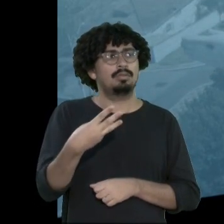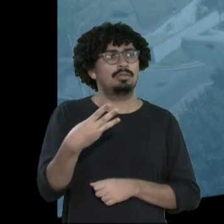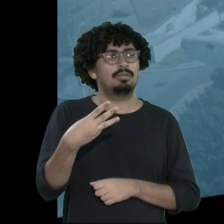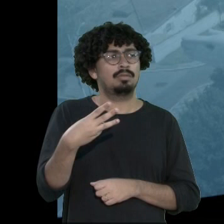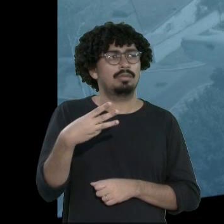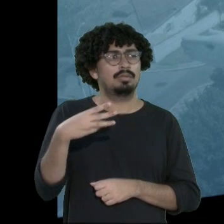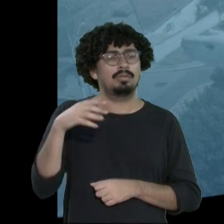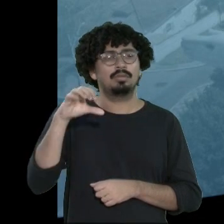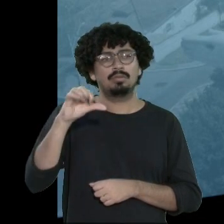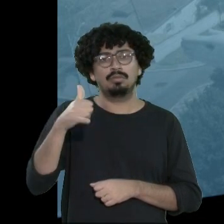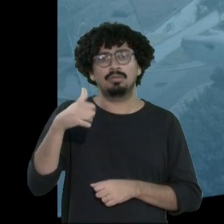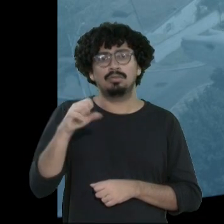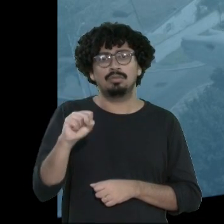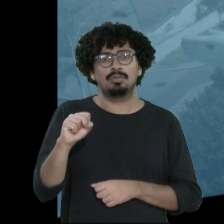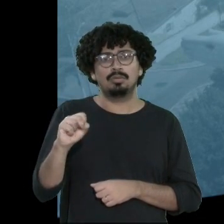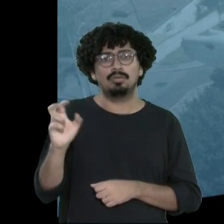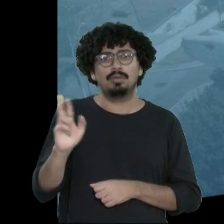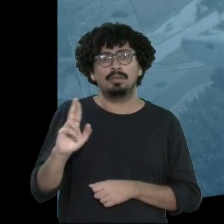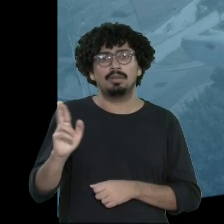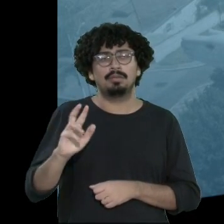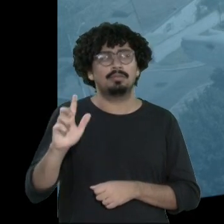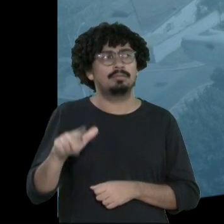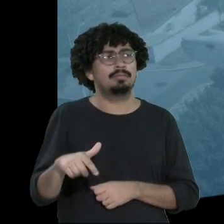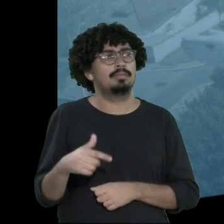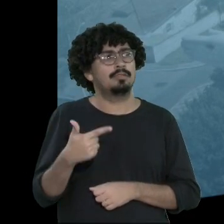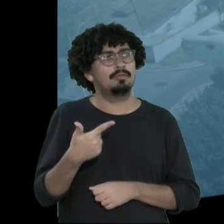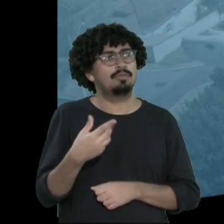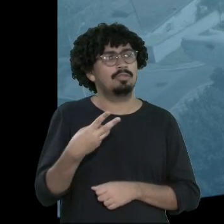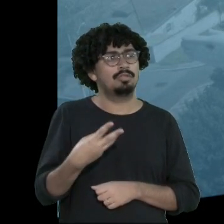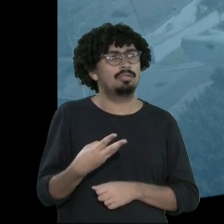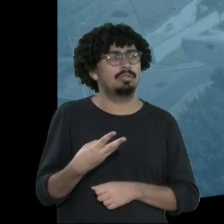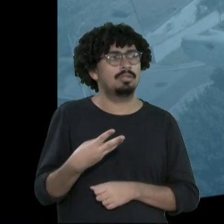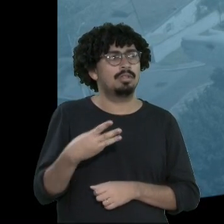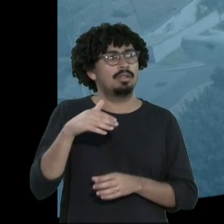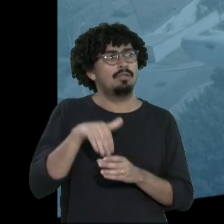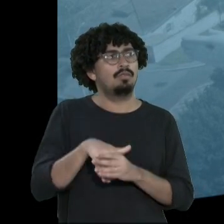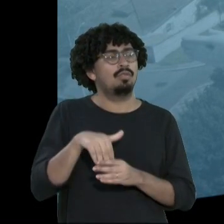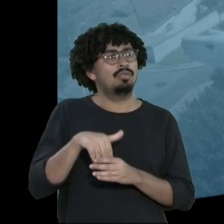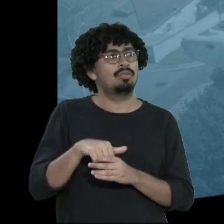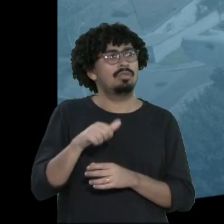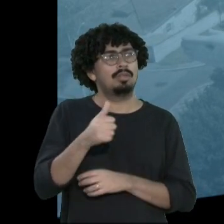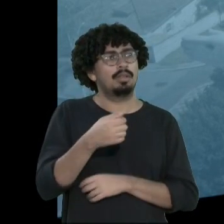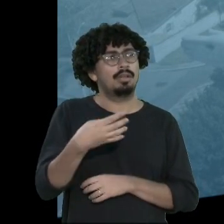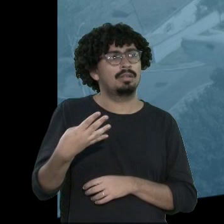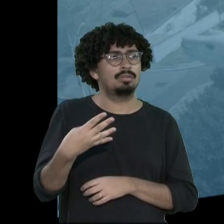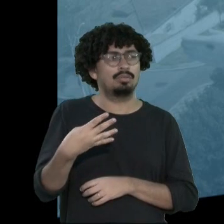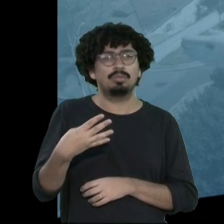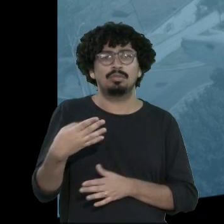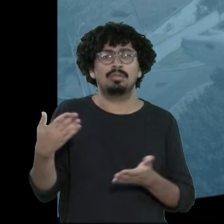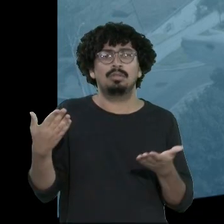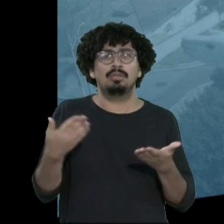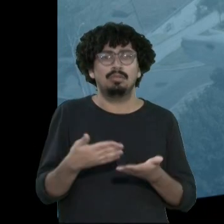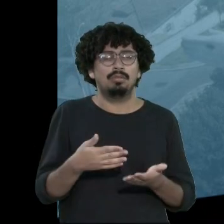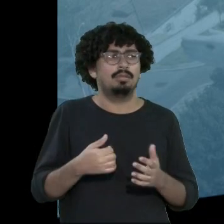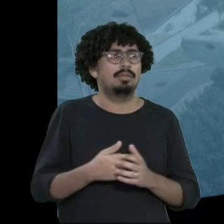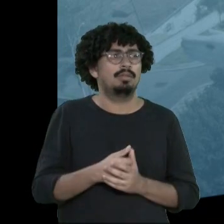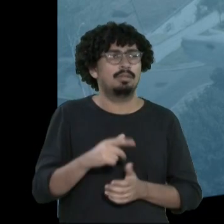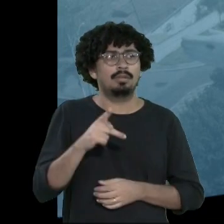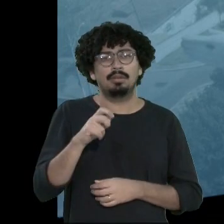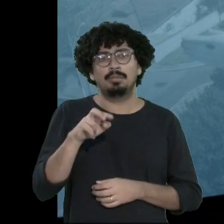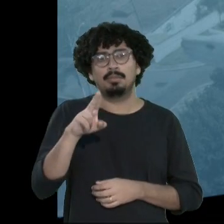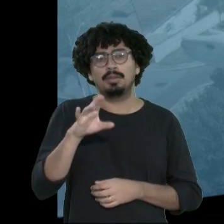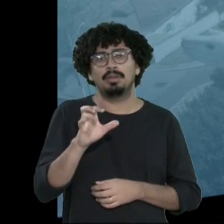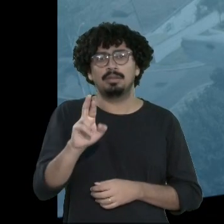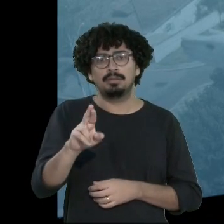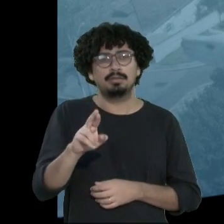.918 reais, 23 votos e mais 14 apareceros até o que chegou até nós agora,